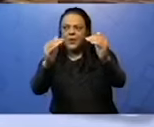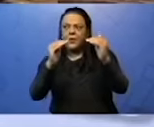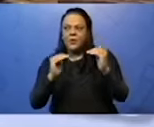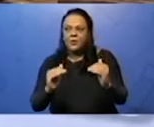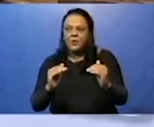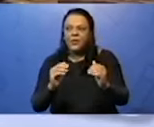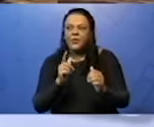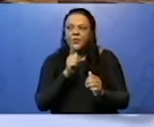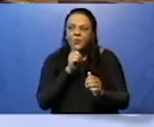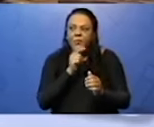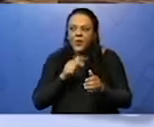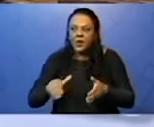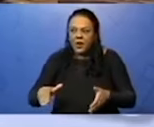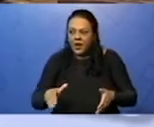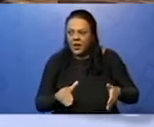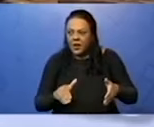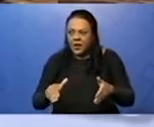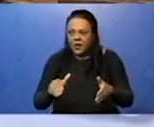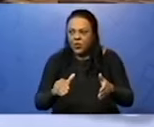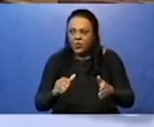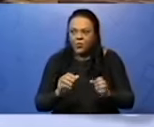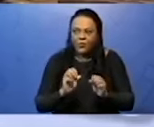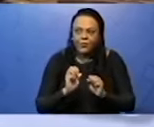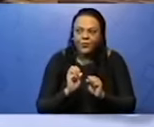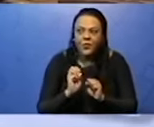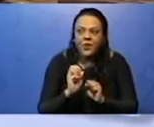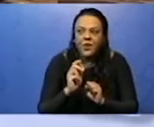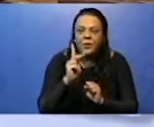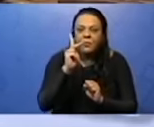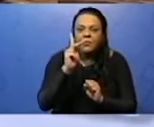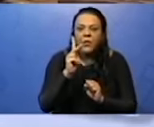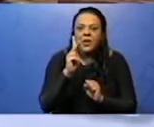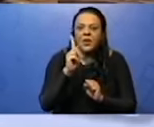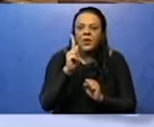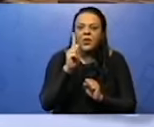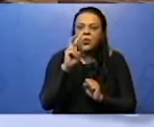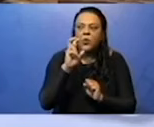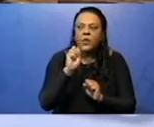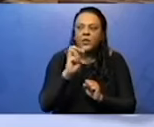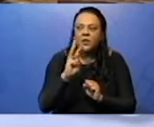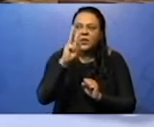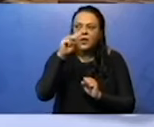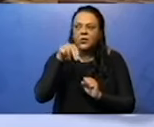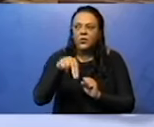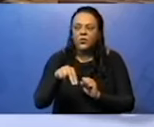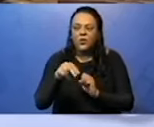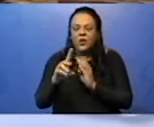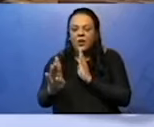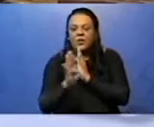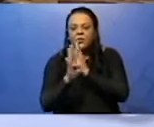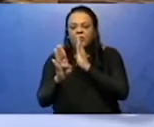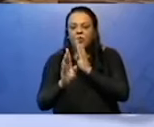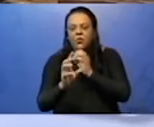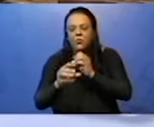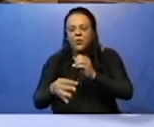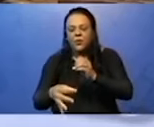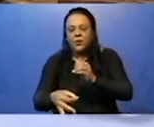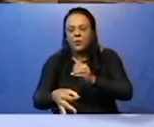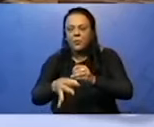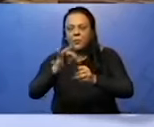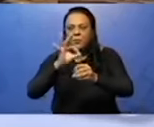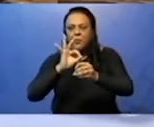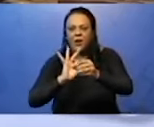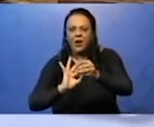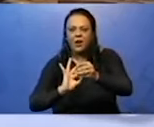Conseguiram localizar? É o é, não é? Eu pergunto, o que é descoberto? Rio de